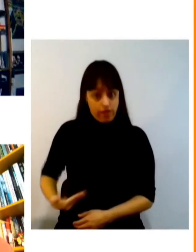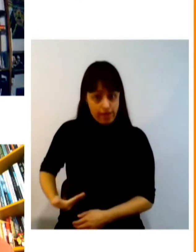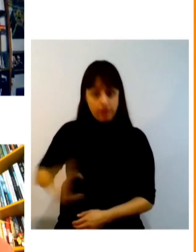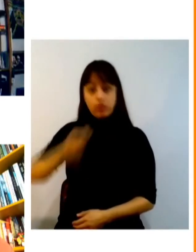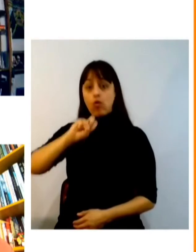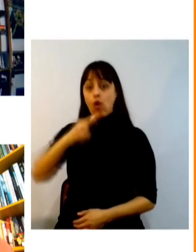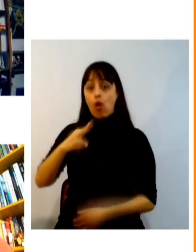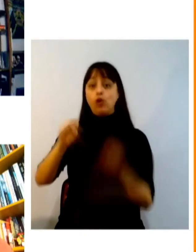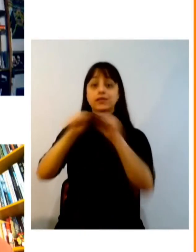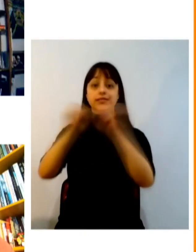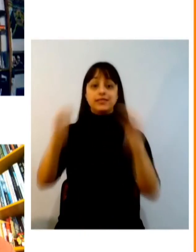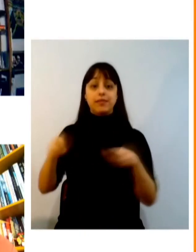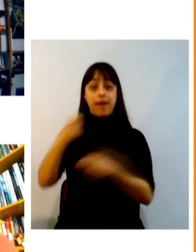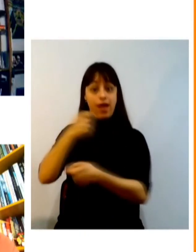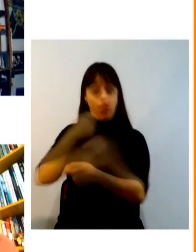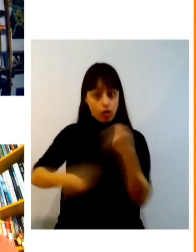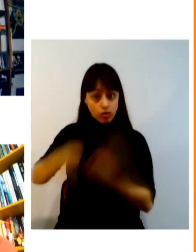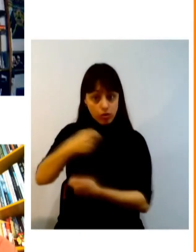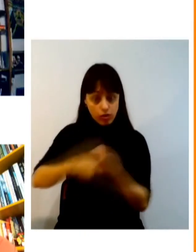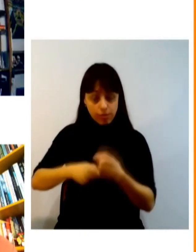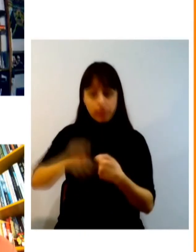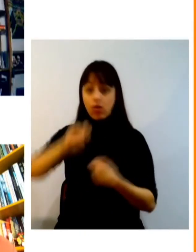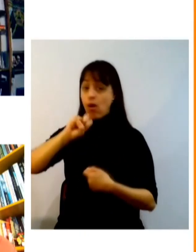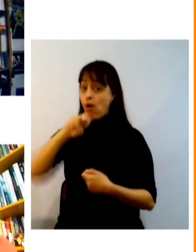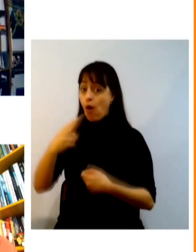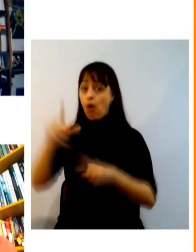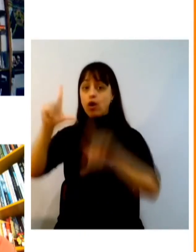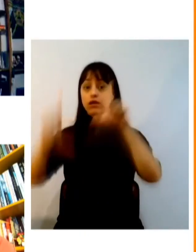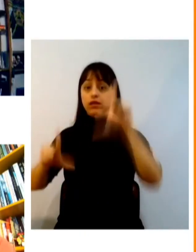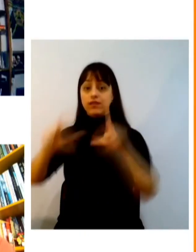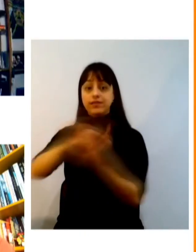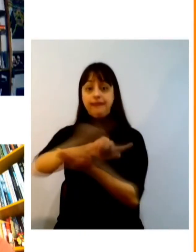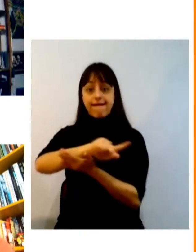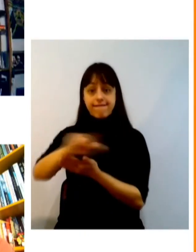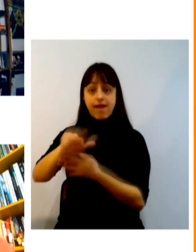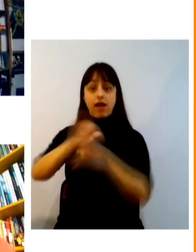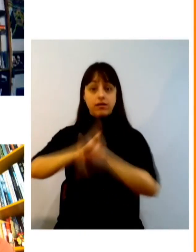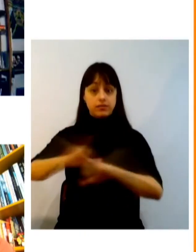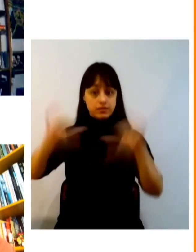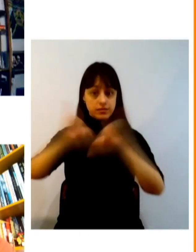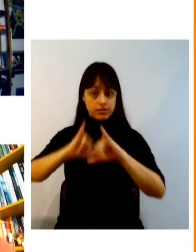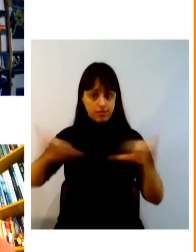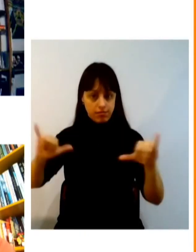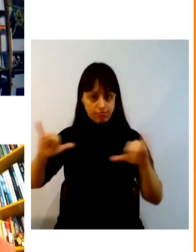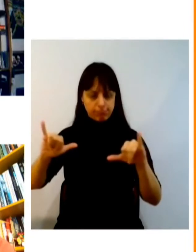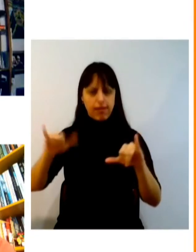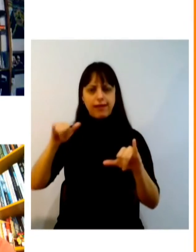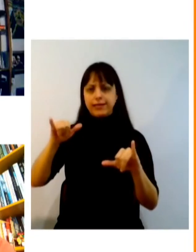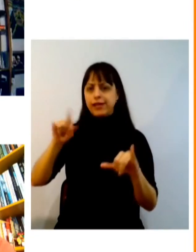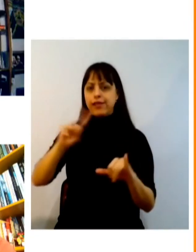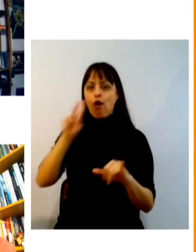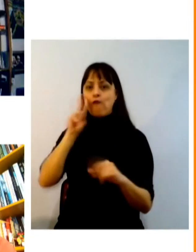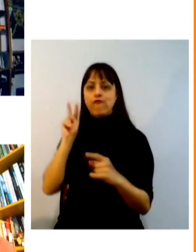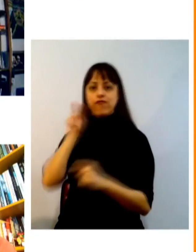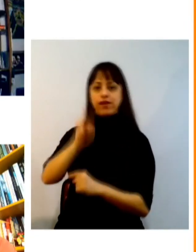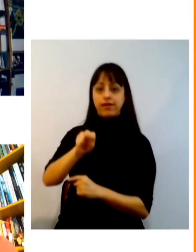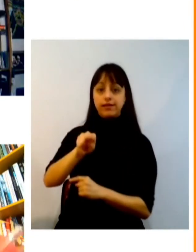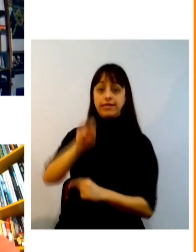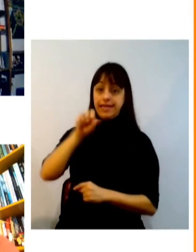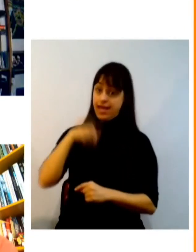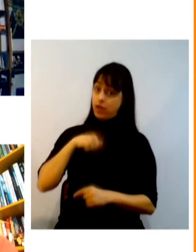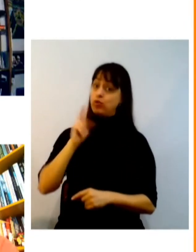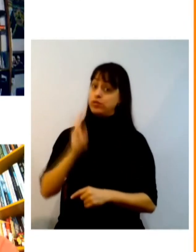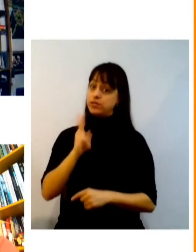mais amplo que o governo mas ao mesmo tempo nós temos a mídia e essa é uma pergunta que eu me faço muito quando